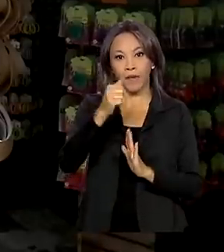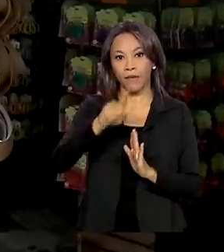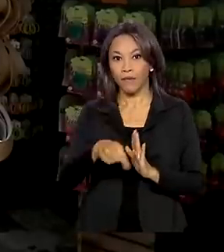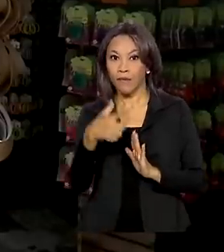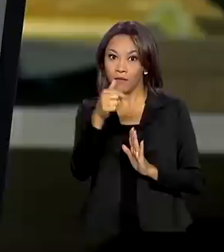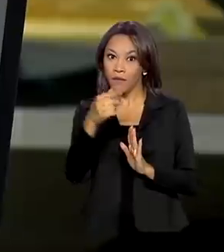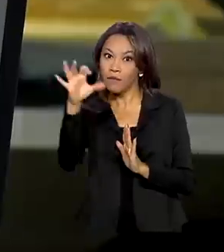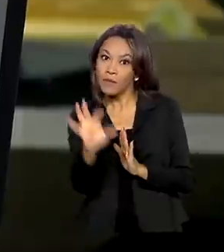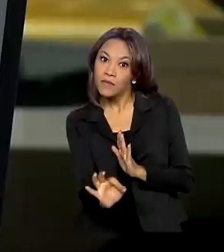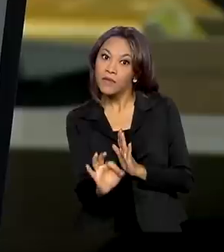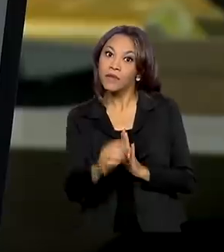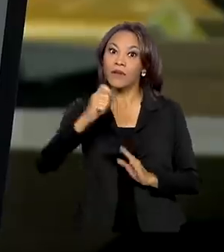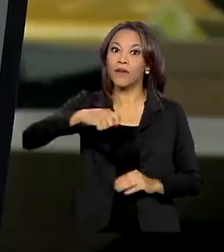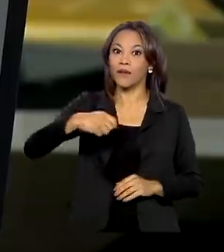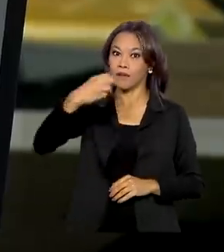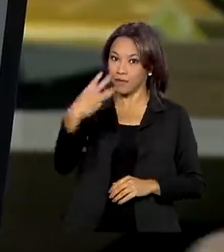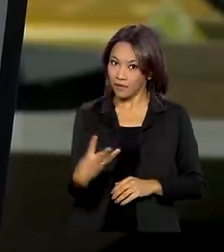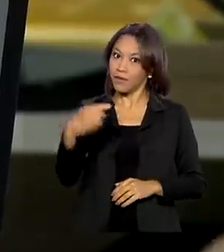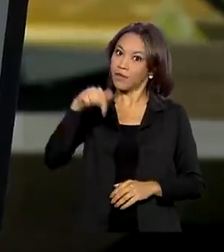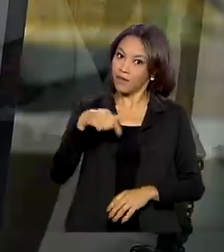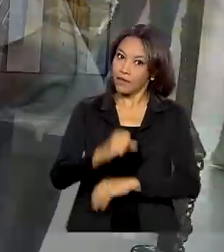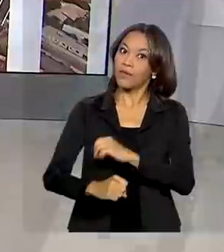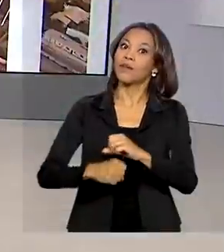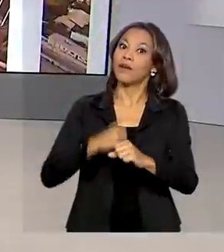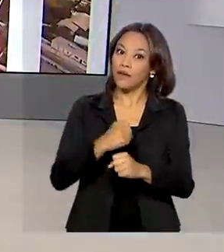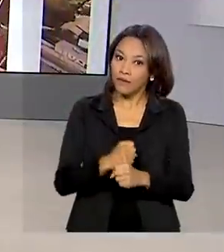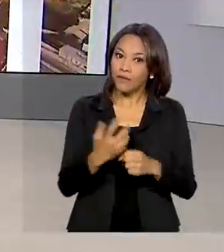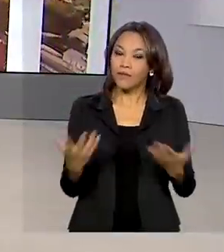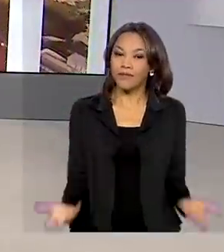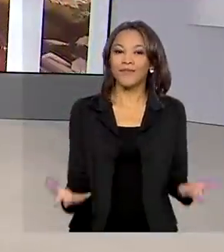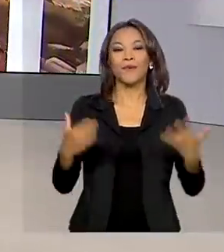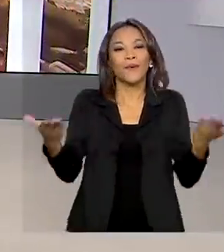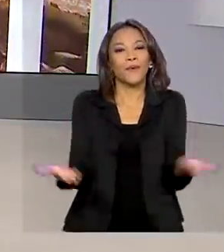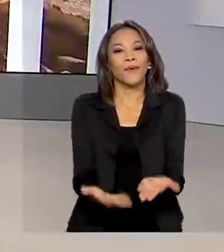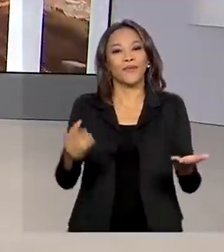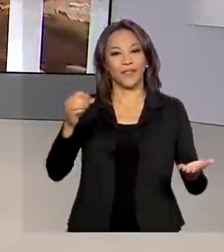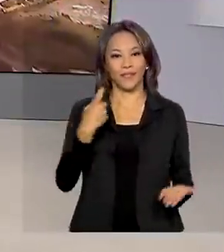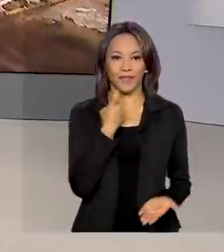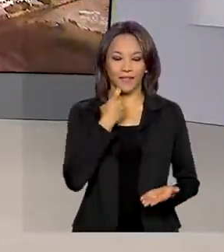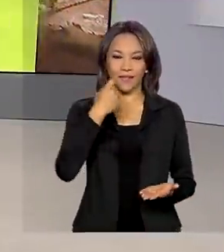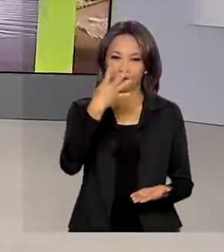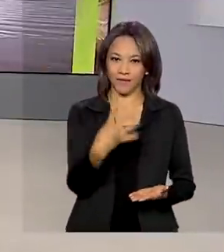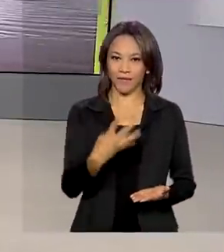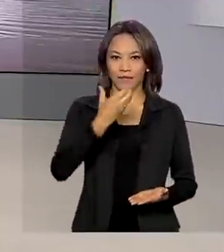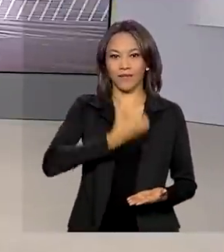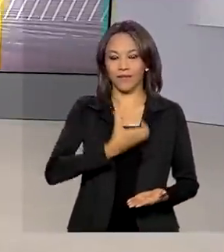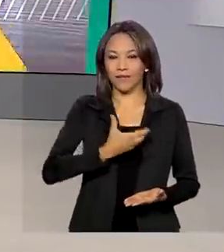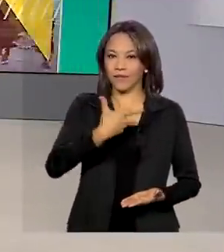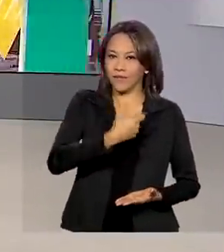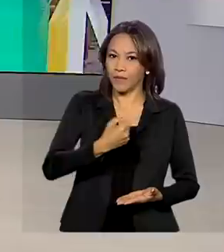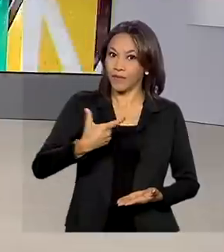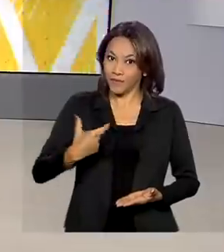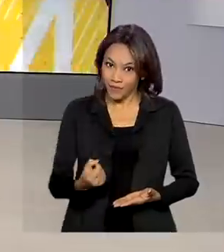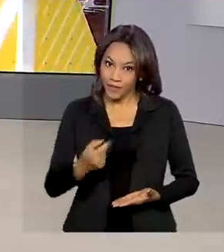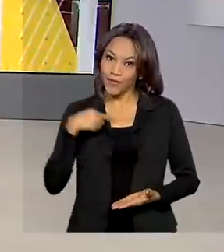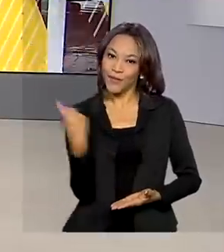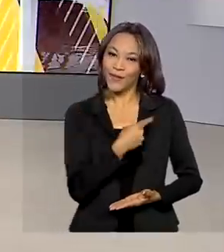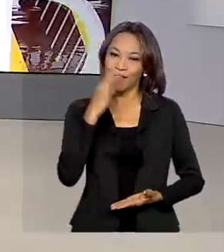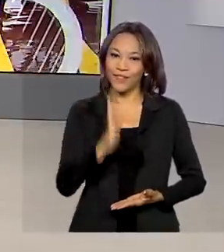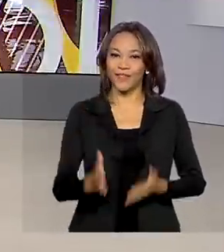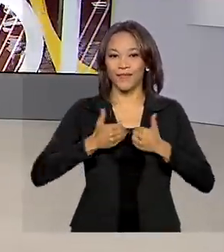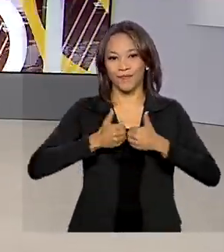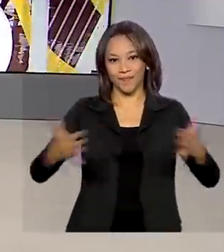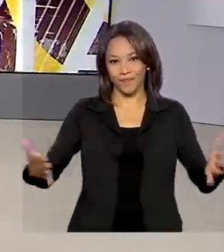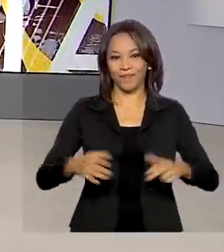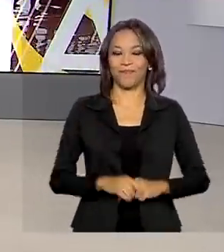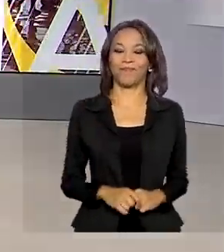% no terceiro trimestre do ano. Hoje é sexta-feira, 4 de dezembro de 2020. O Brasil em Dia